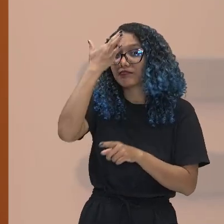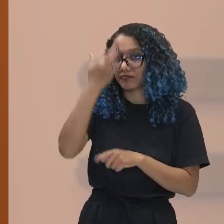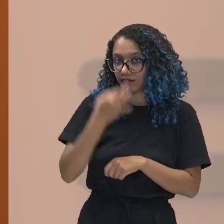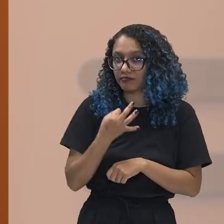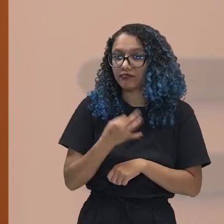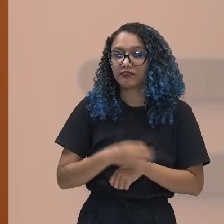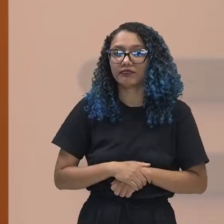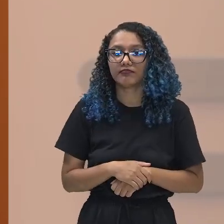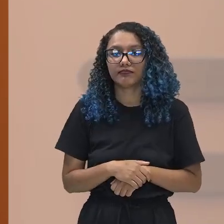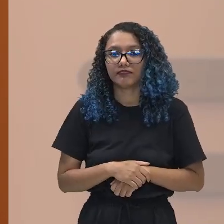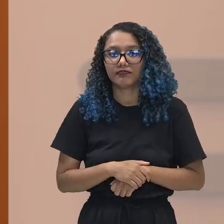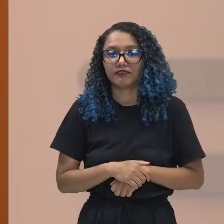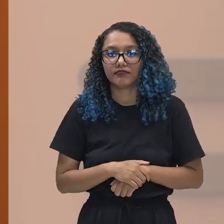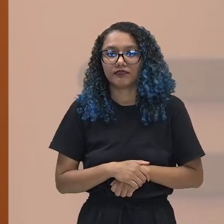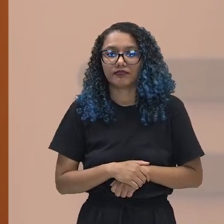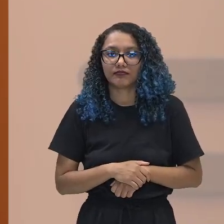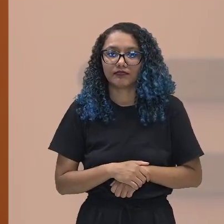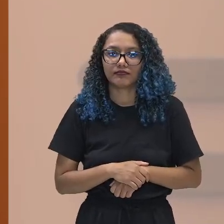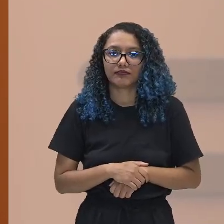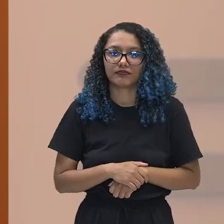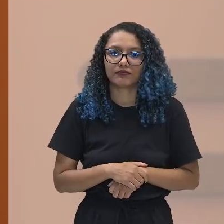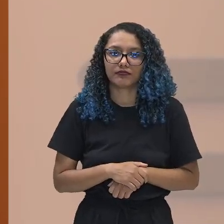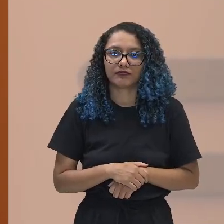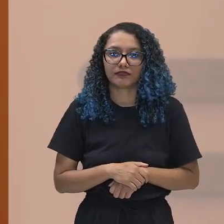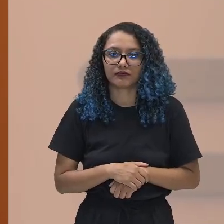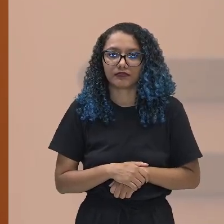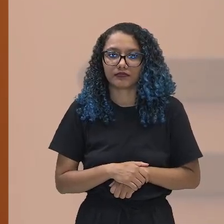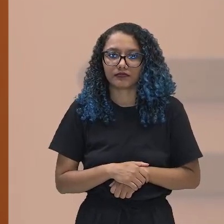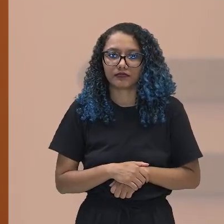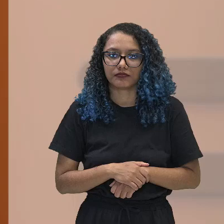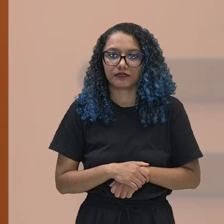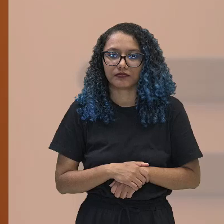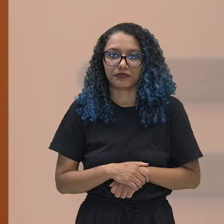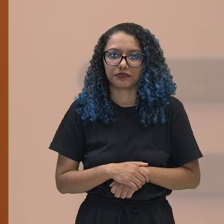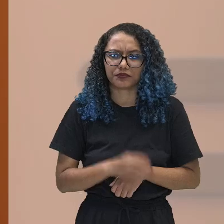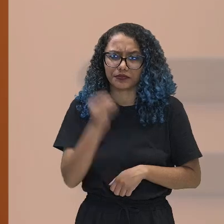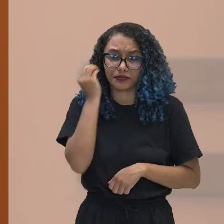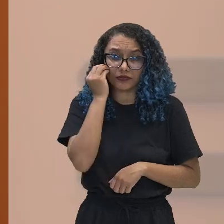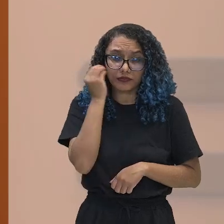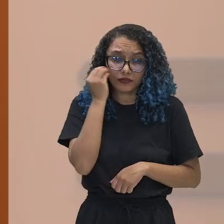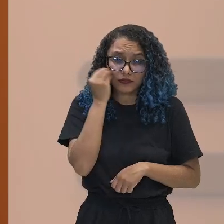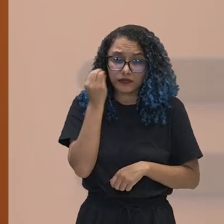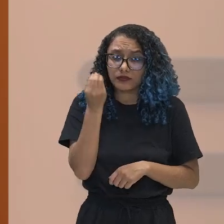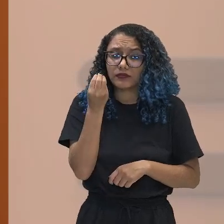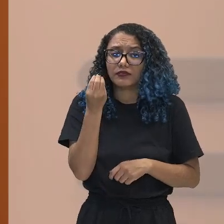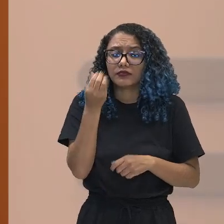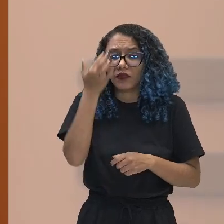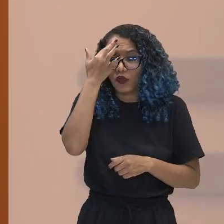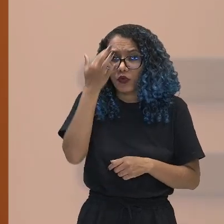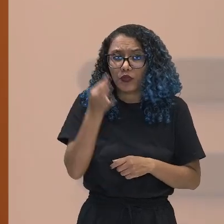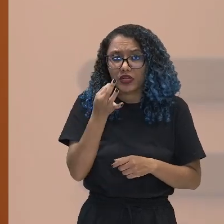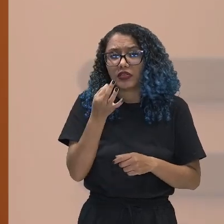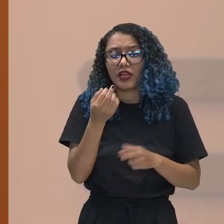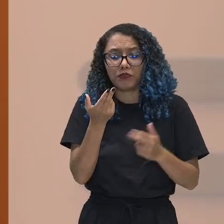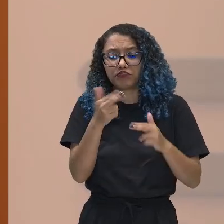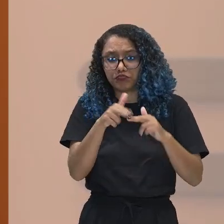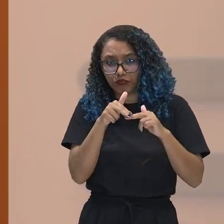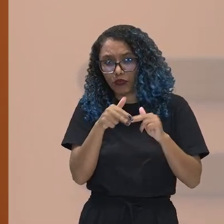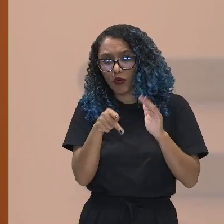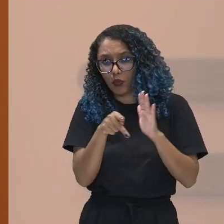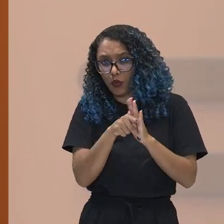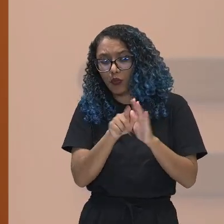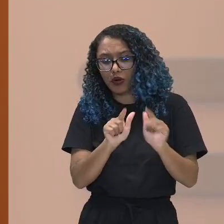tentar compreender. A sociologia vai tentar compreender a motivação da ação. Certo?